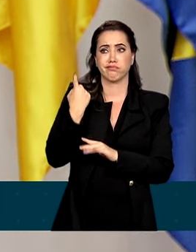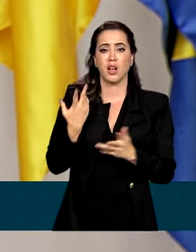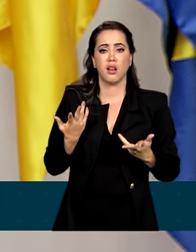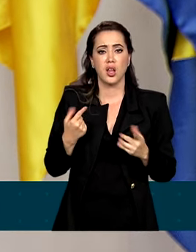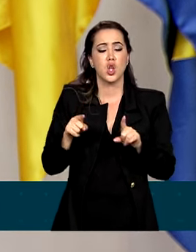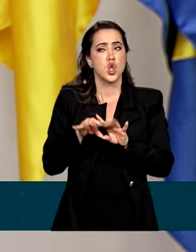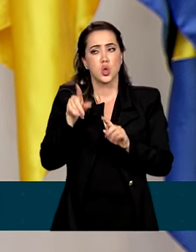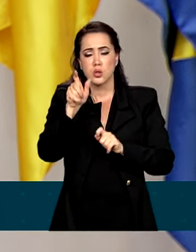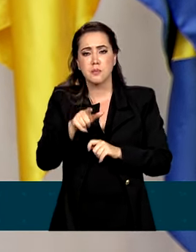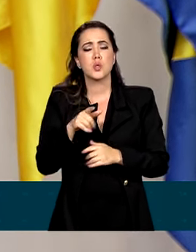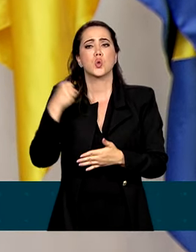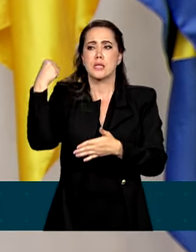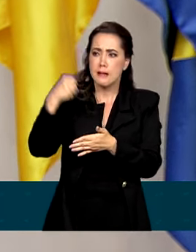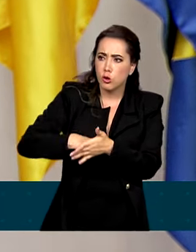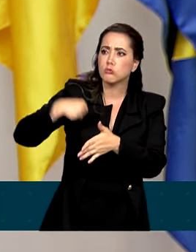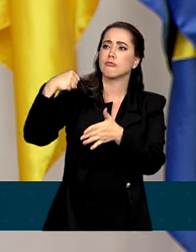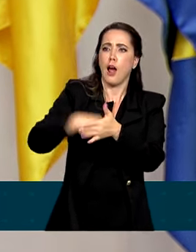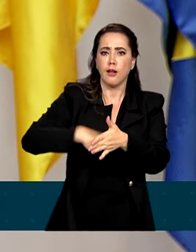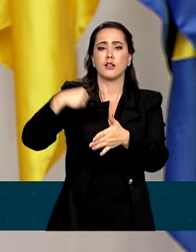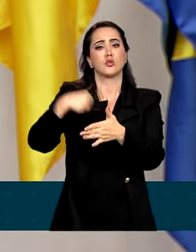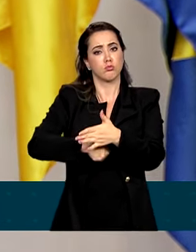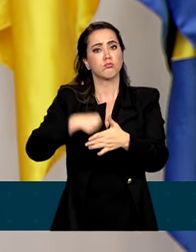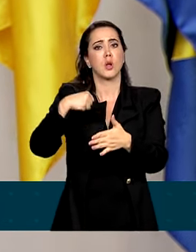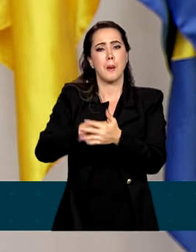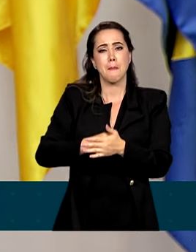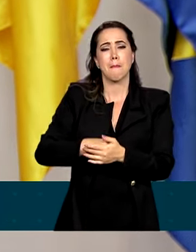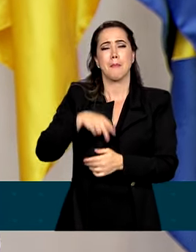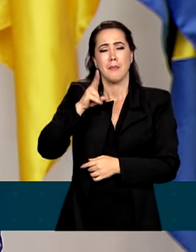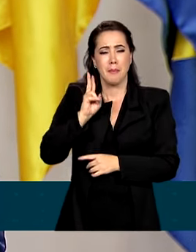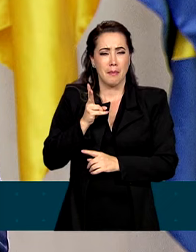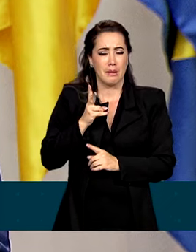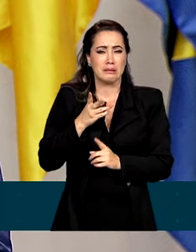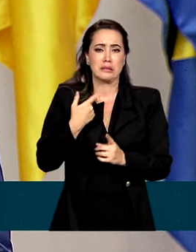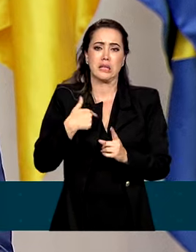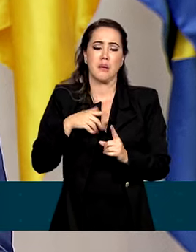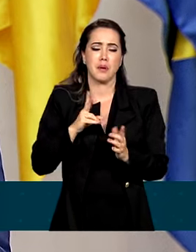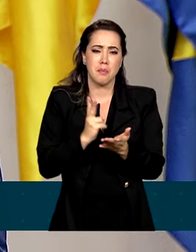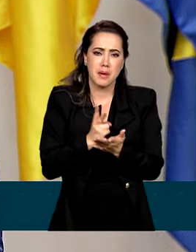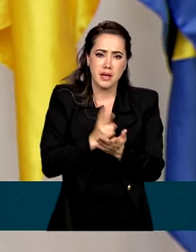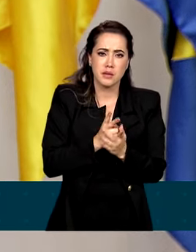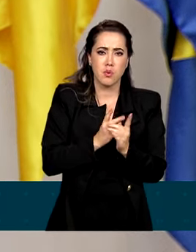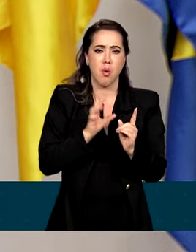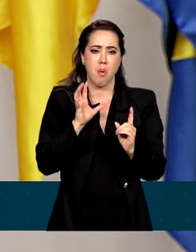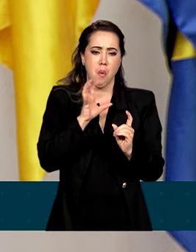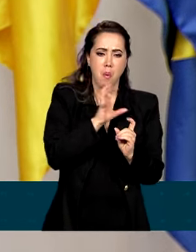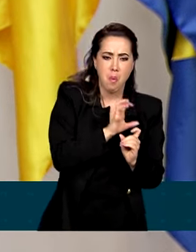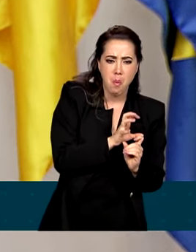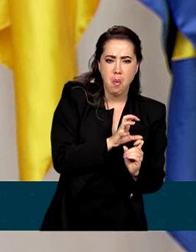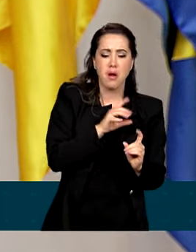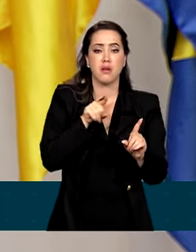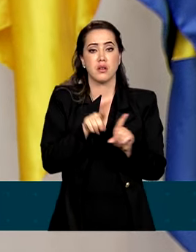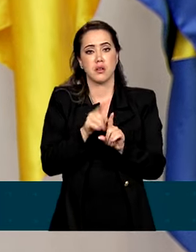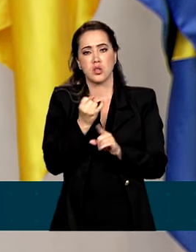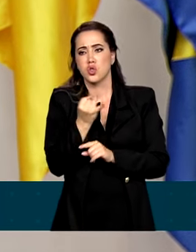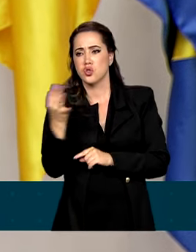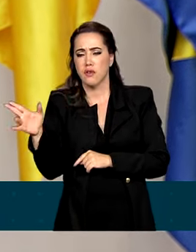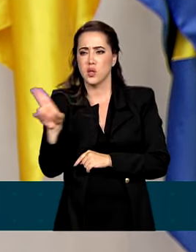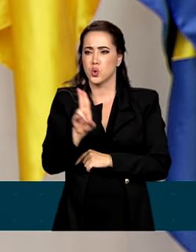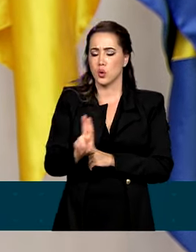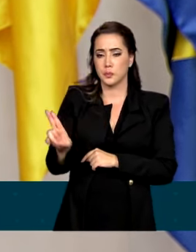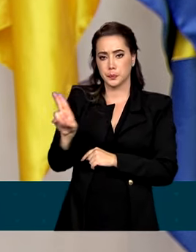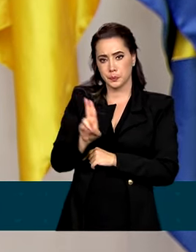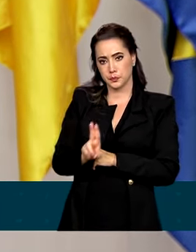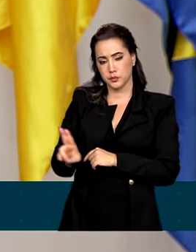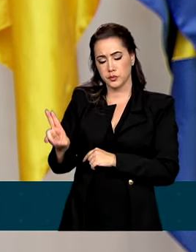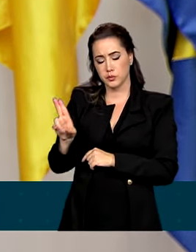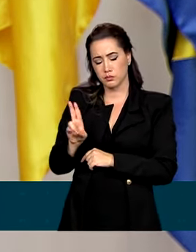baixaram a cabeça para os tiranos que os oprimiam. Amélia Telles, Rubens Paiva, Stuart Angel, Freitito